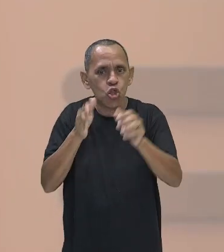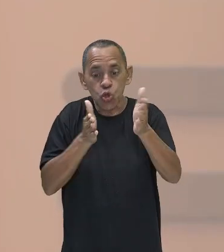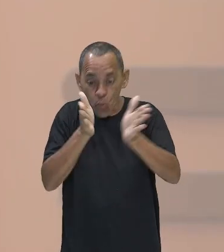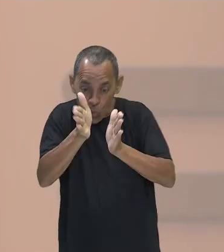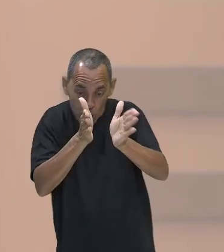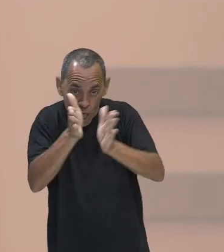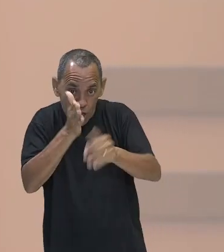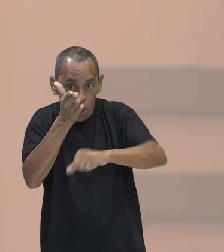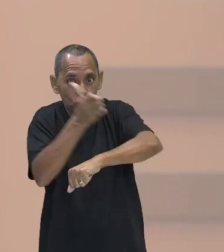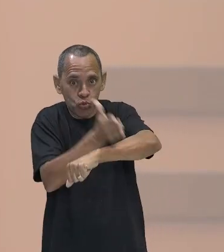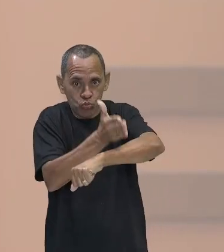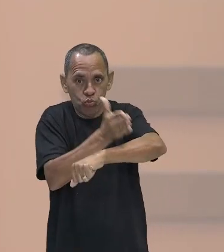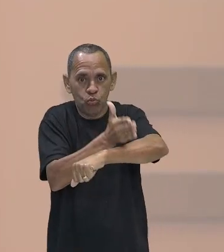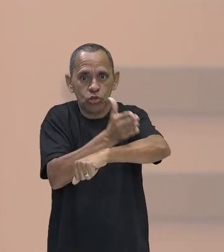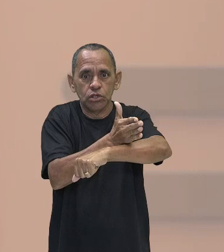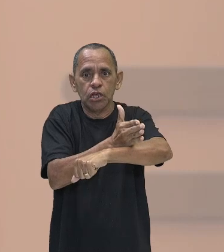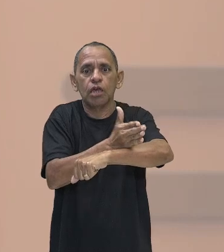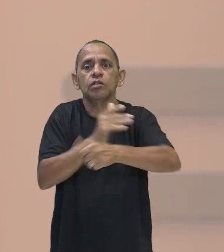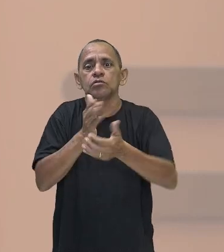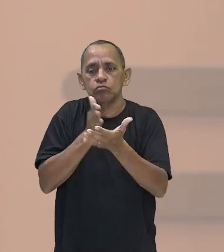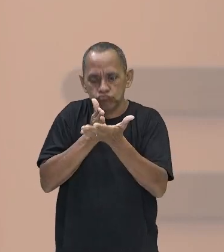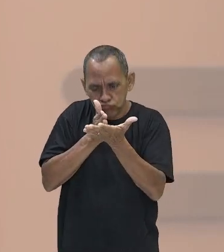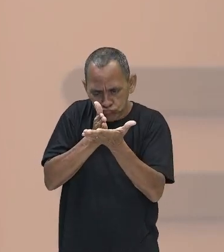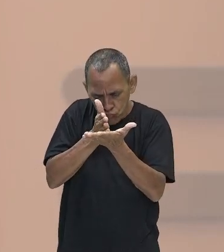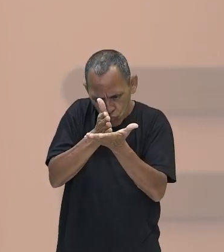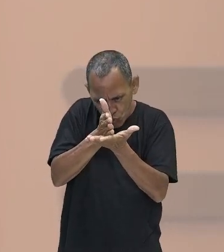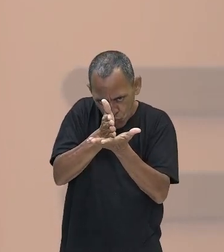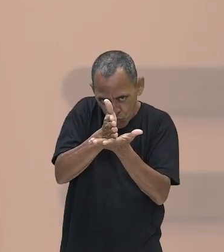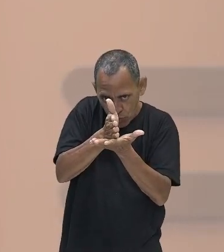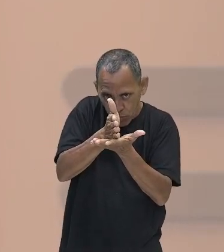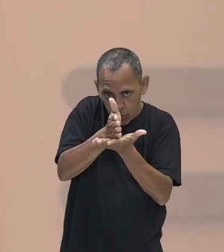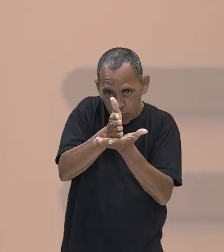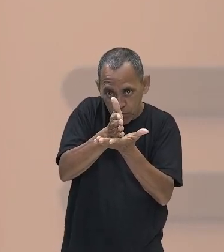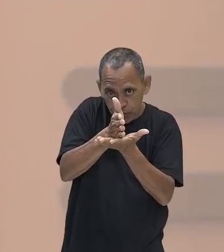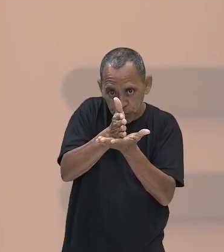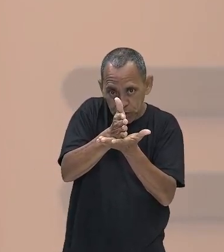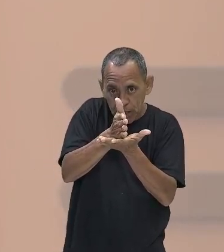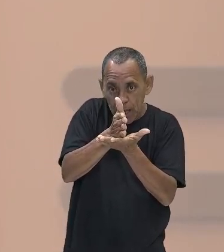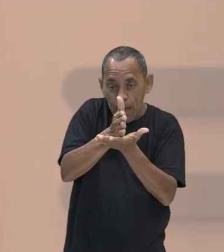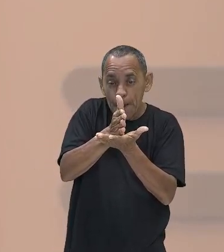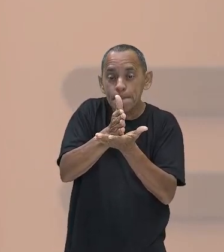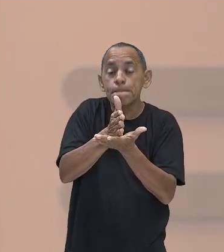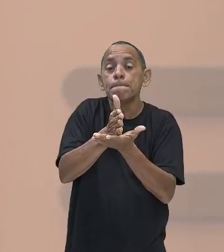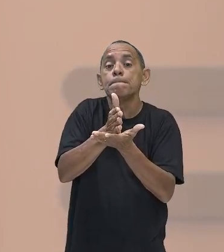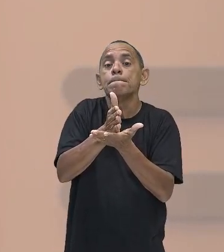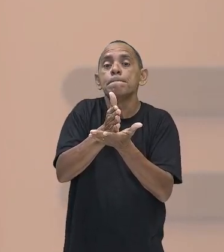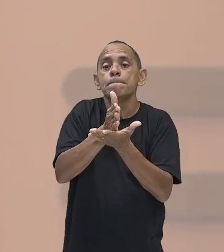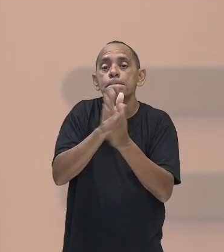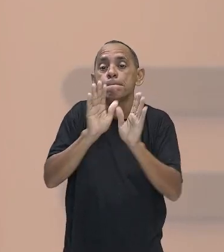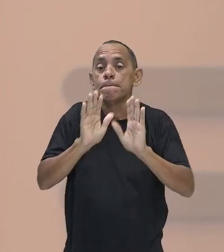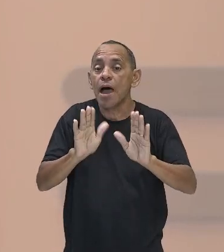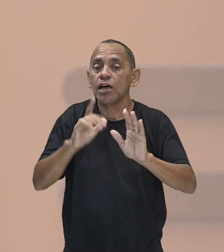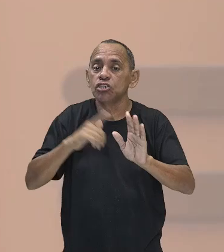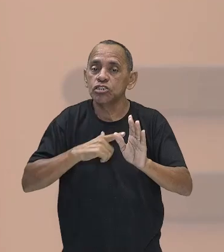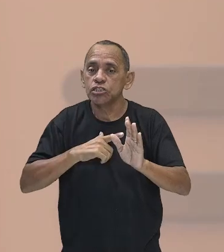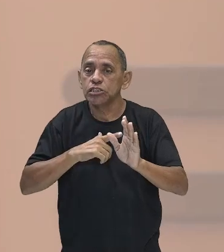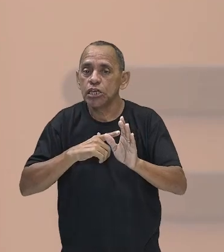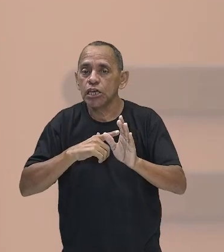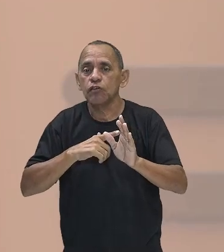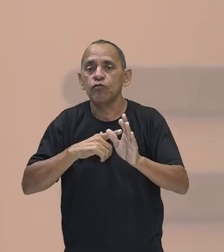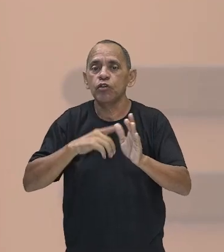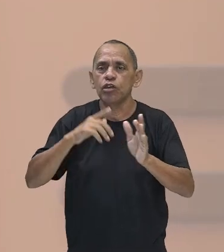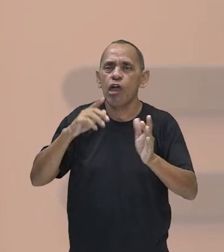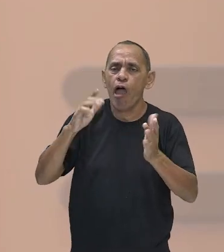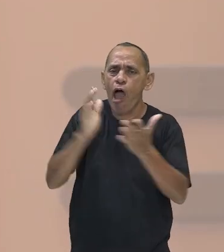no chamado modo de produção mercantil, com um fato histórico que foi assim, a industrialização, a